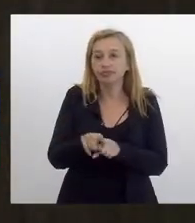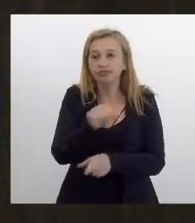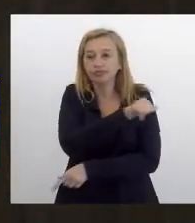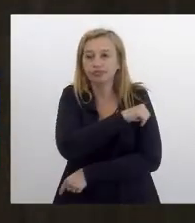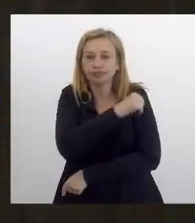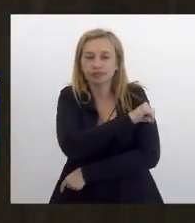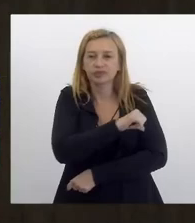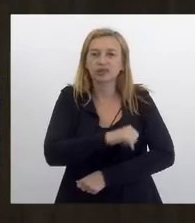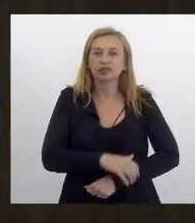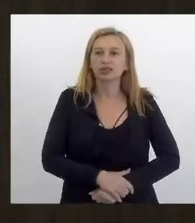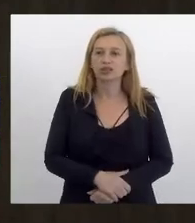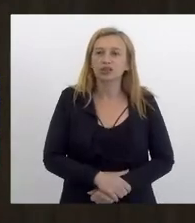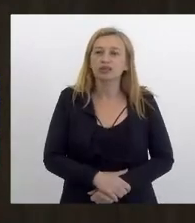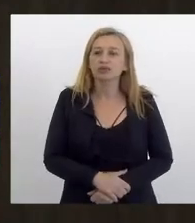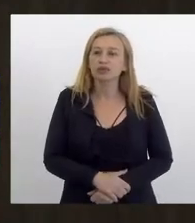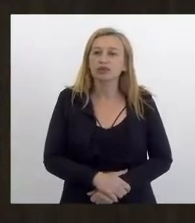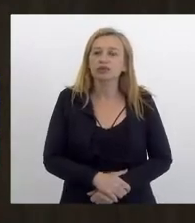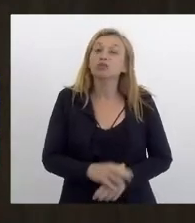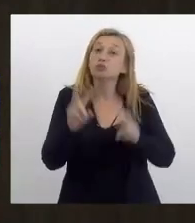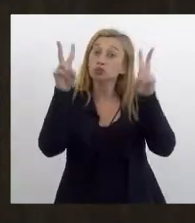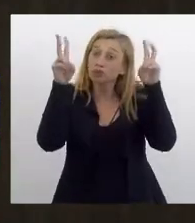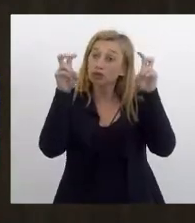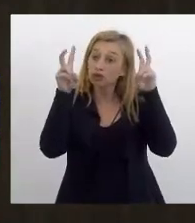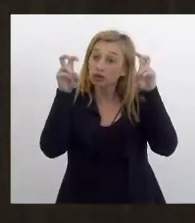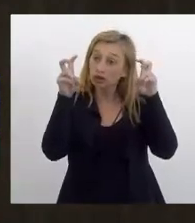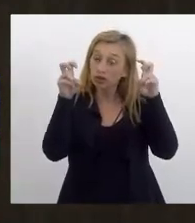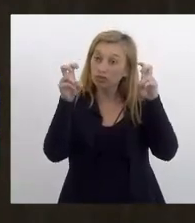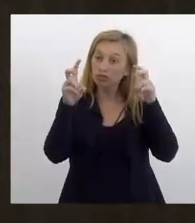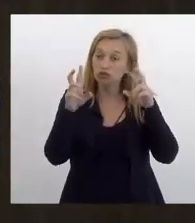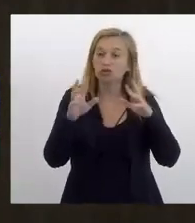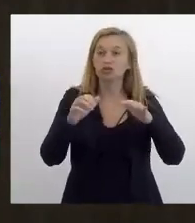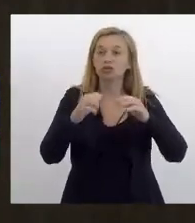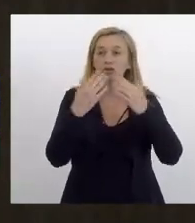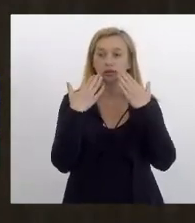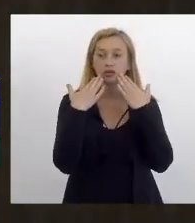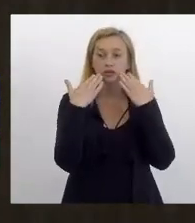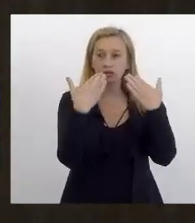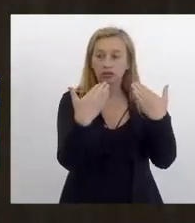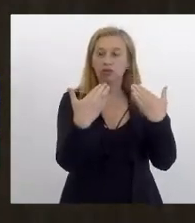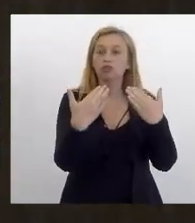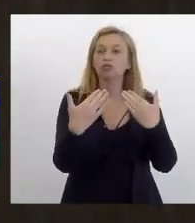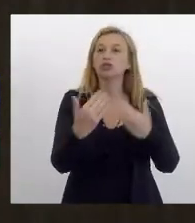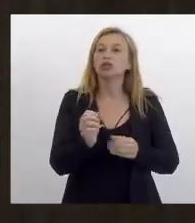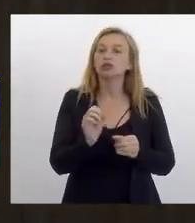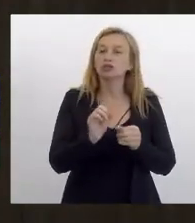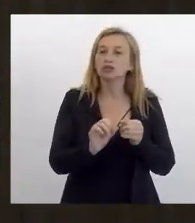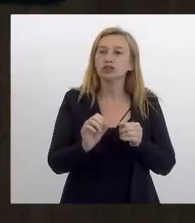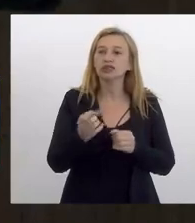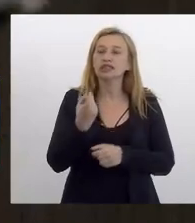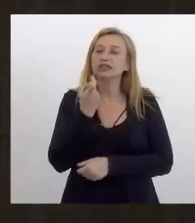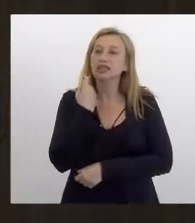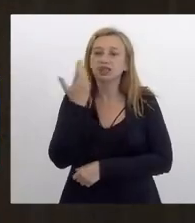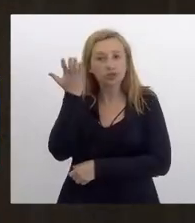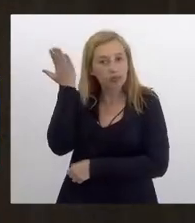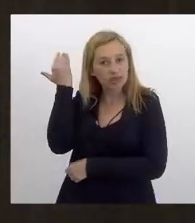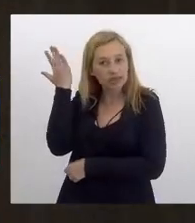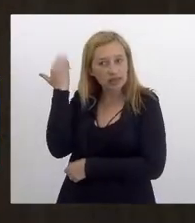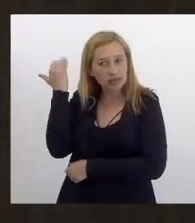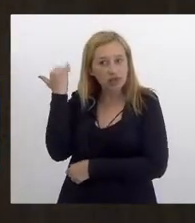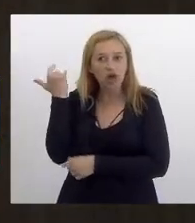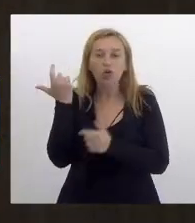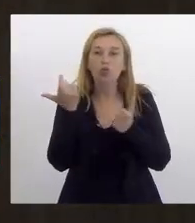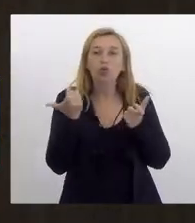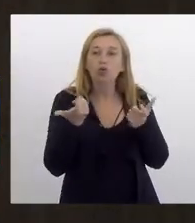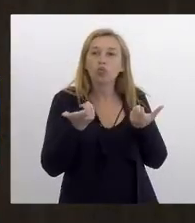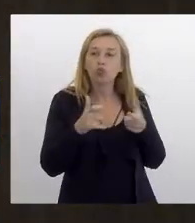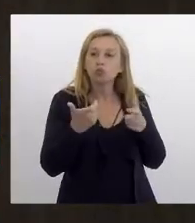foi tema de uma audiência pública que realizamos na sexta passada, onde